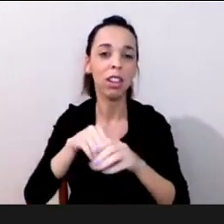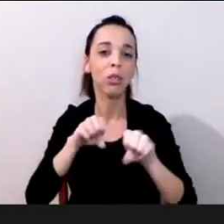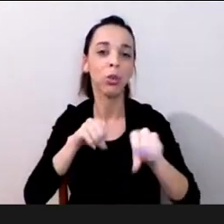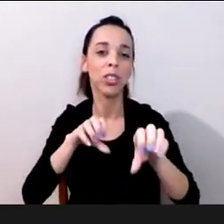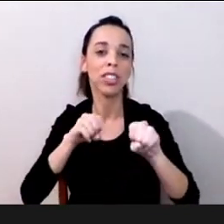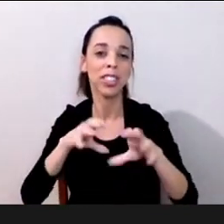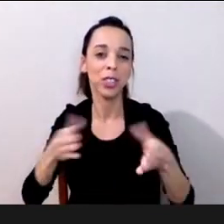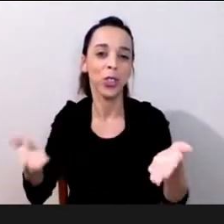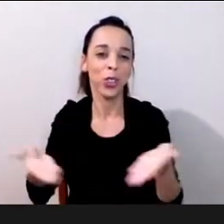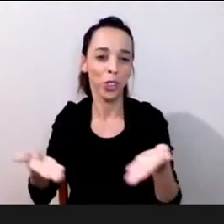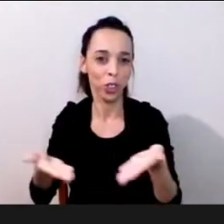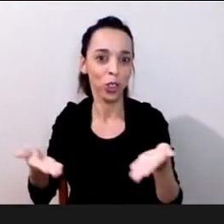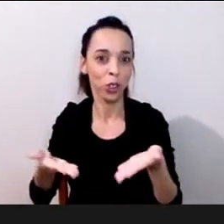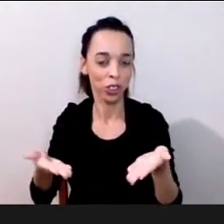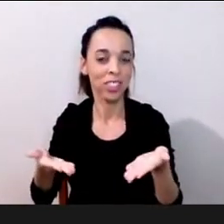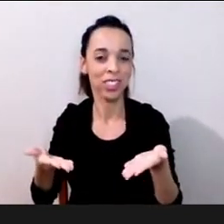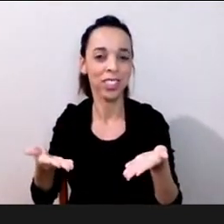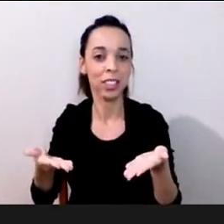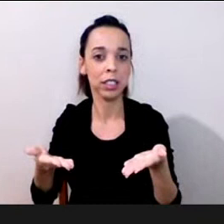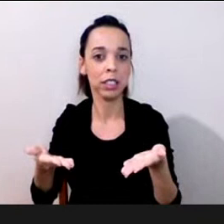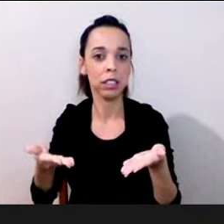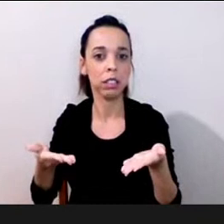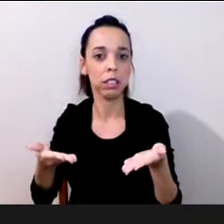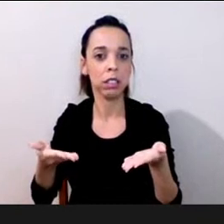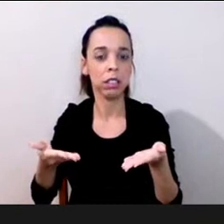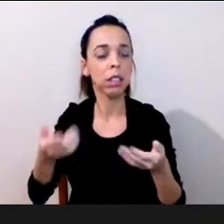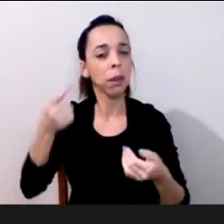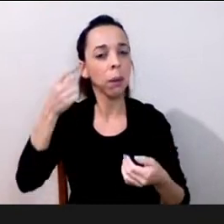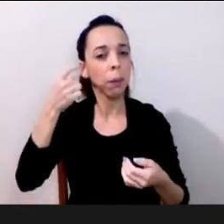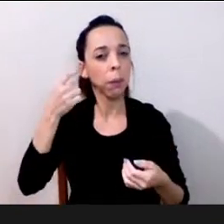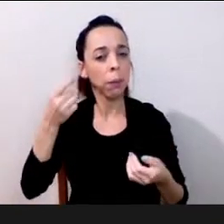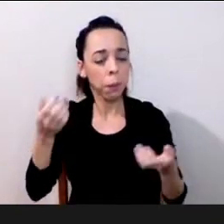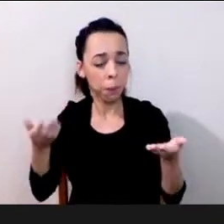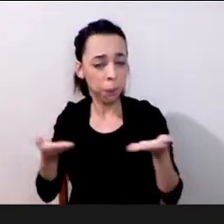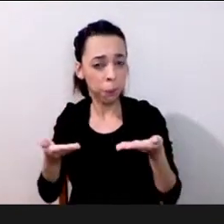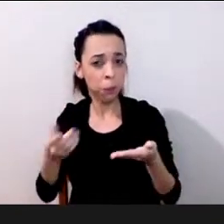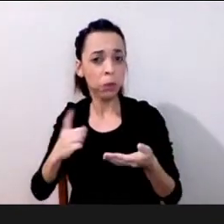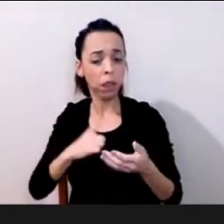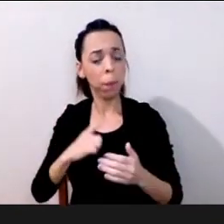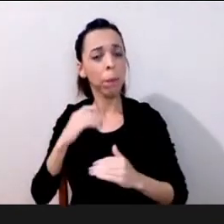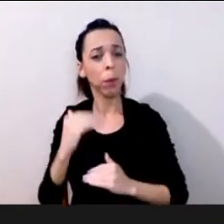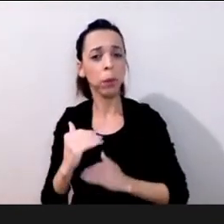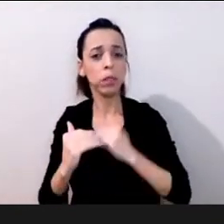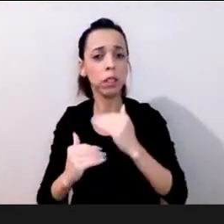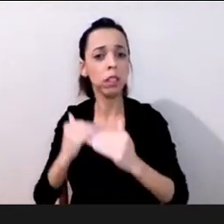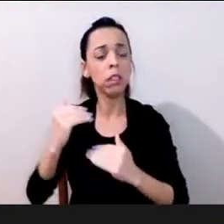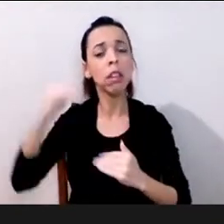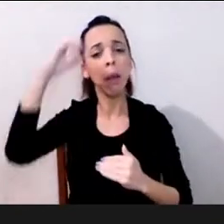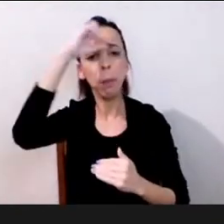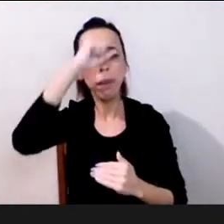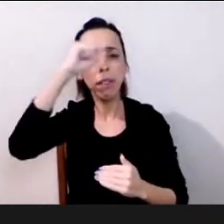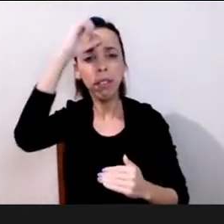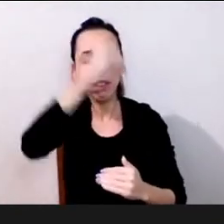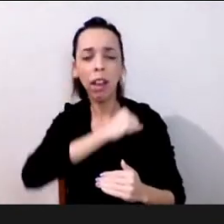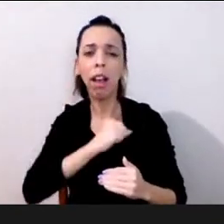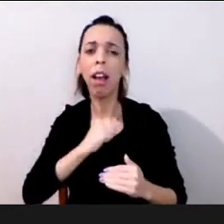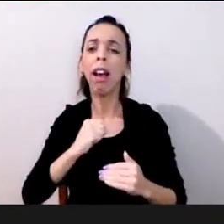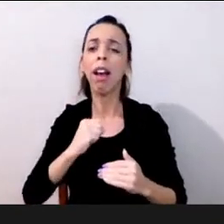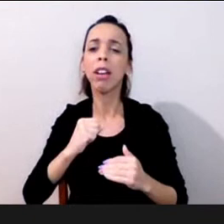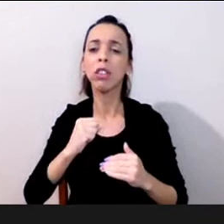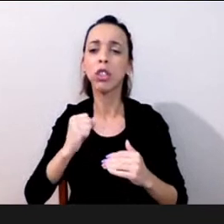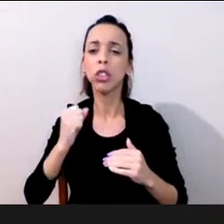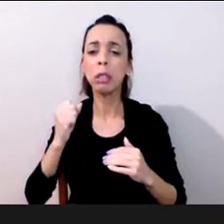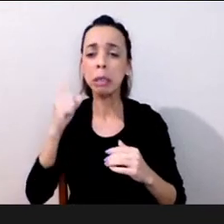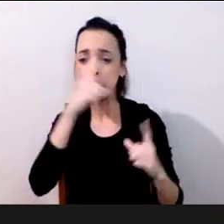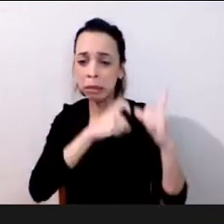num processo né a gente vem no processo está num processo de aprendizado de superação processo de resiliência né de